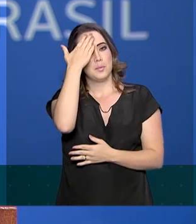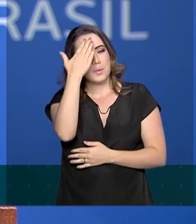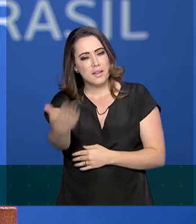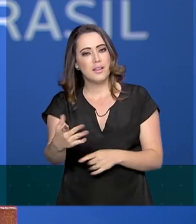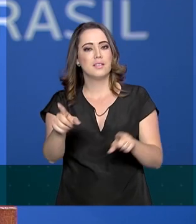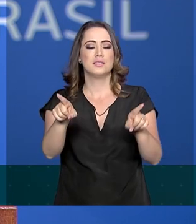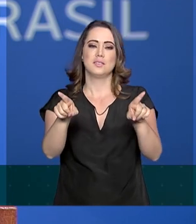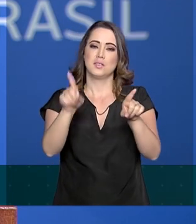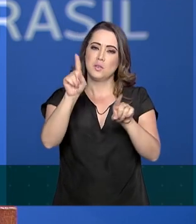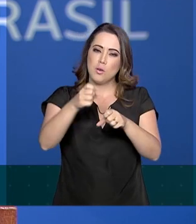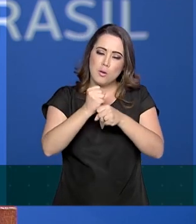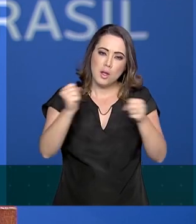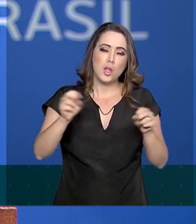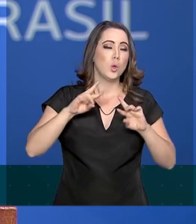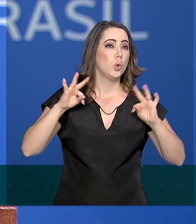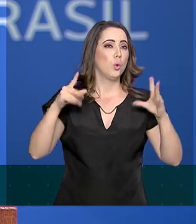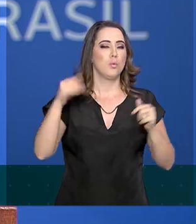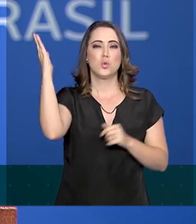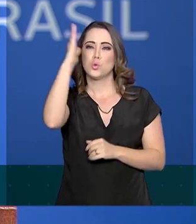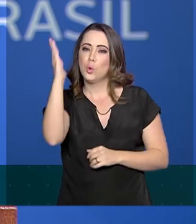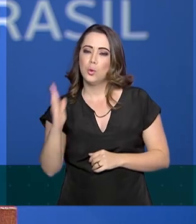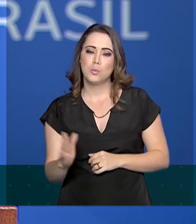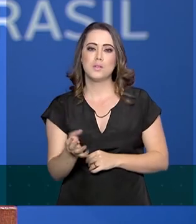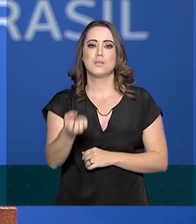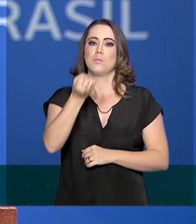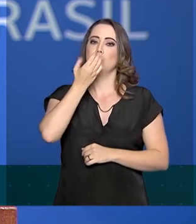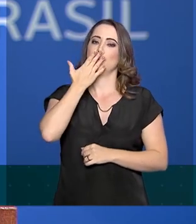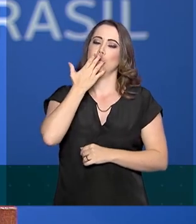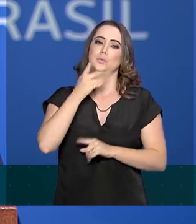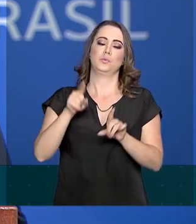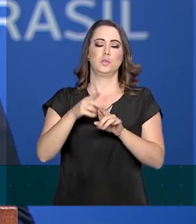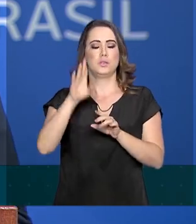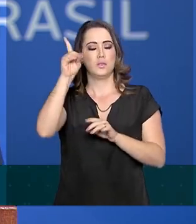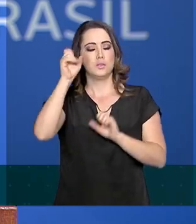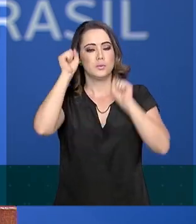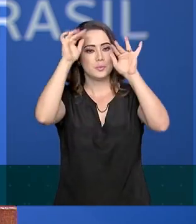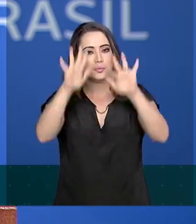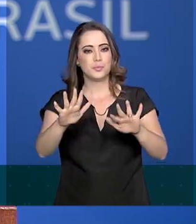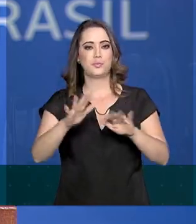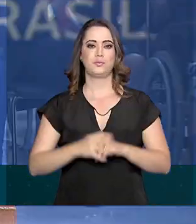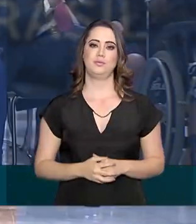obrigado é enorme de todos os brasileiros de bem. Que Deus nos abençoe.